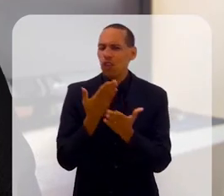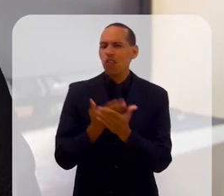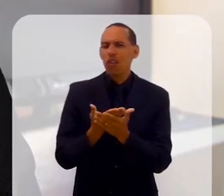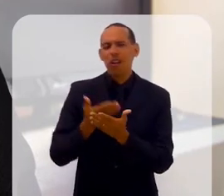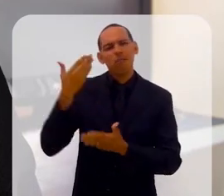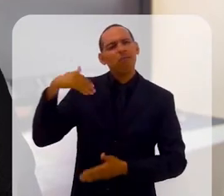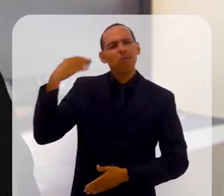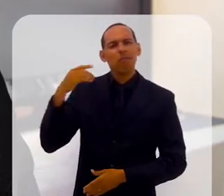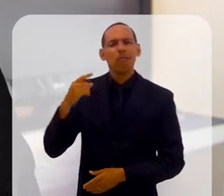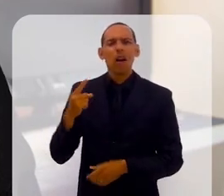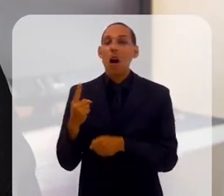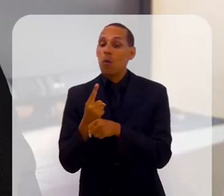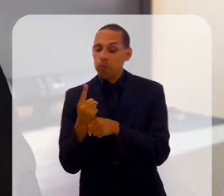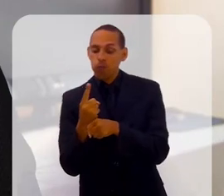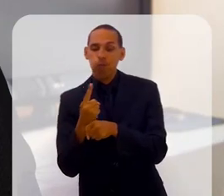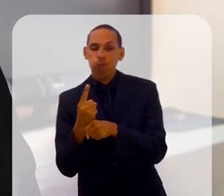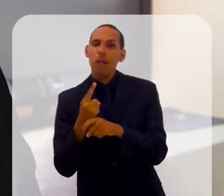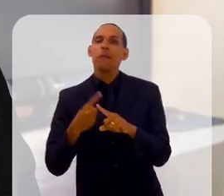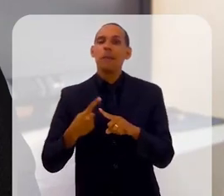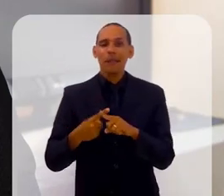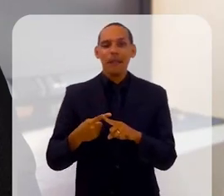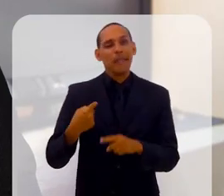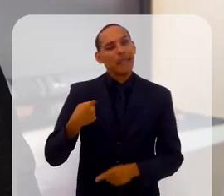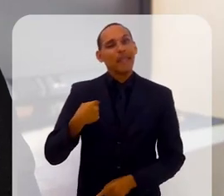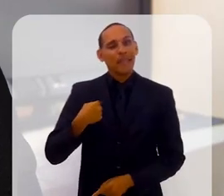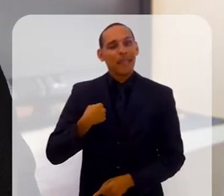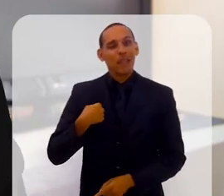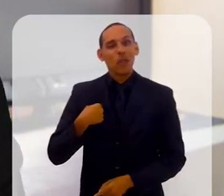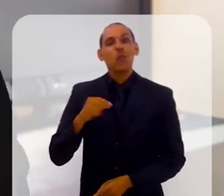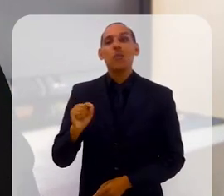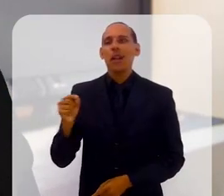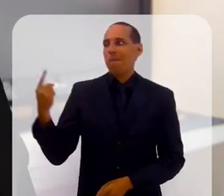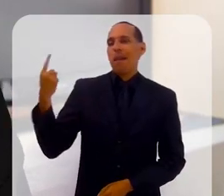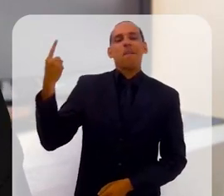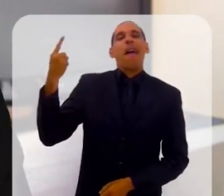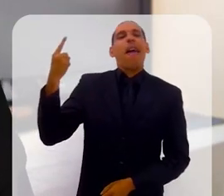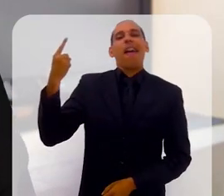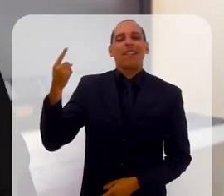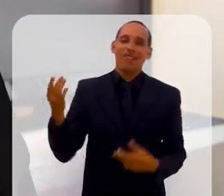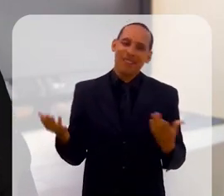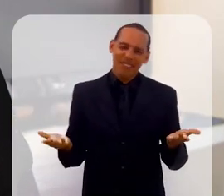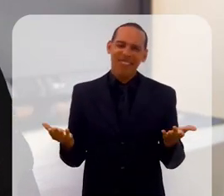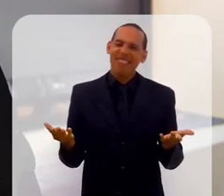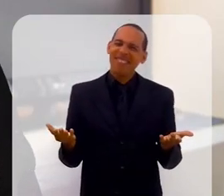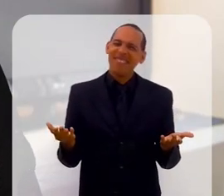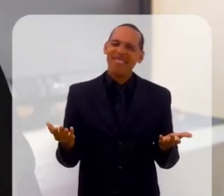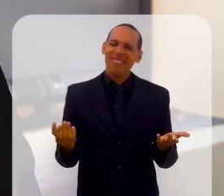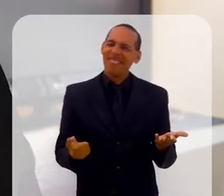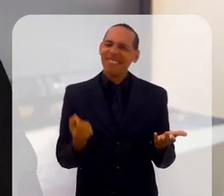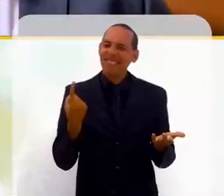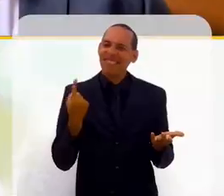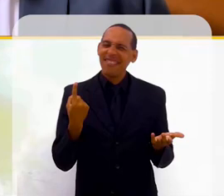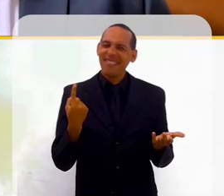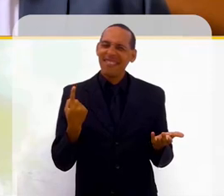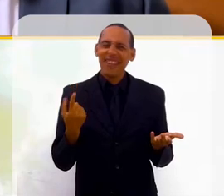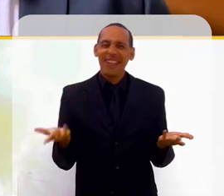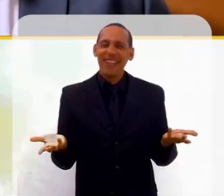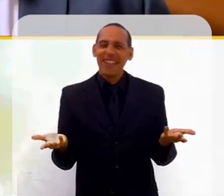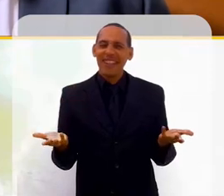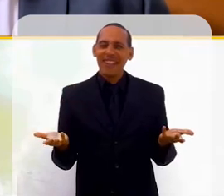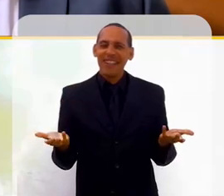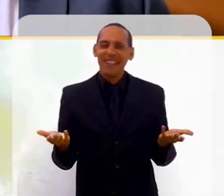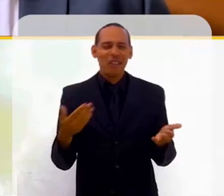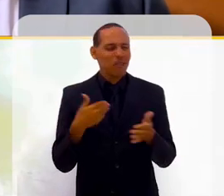num ano por conta disso, por ser a primeira da sala. Incrível isso, né? Você sofre bullying,